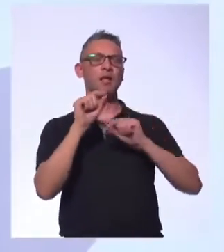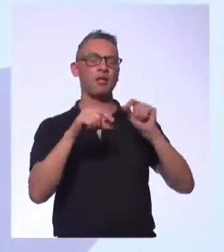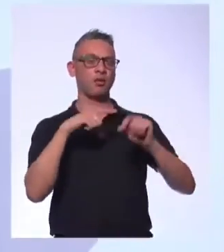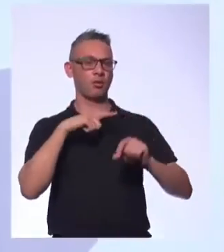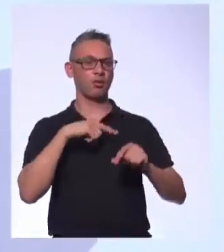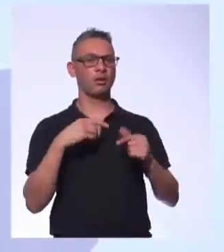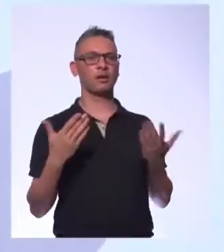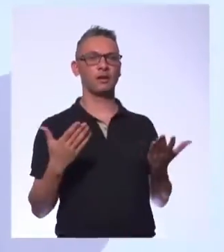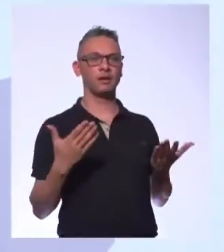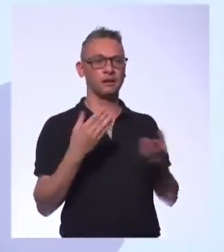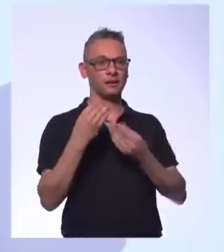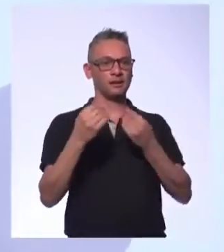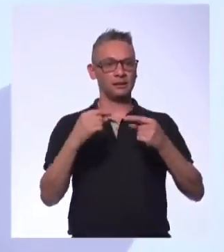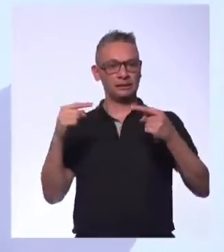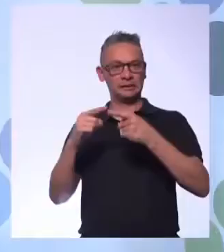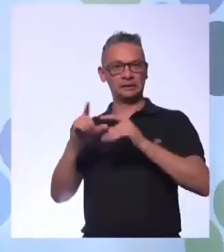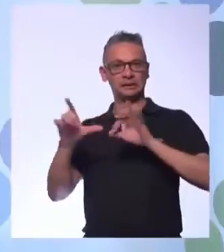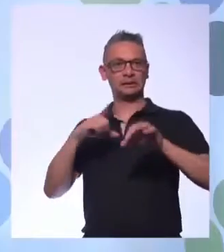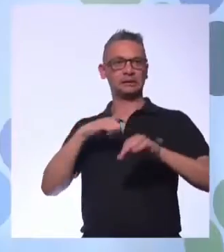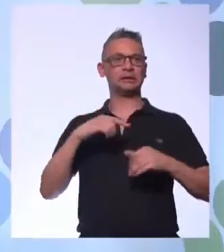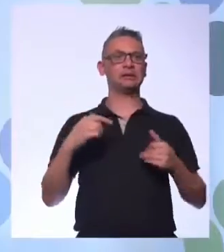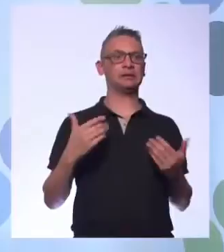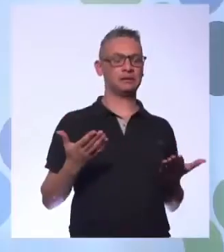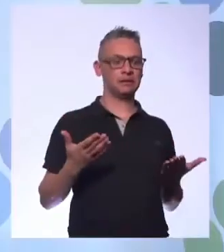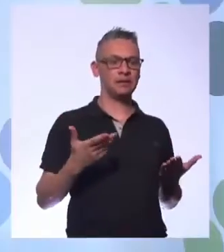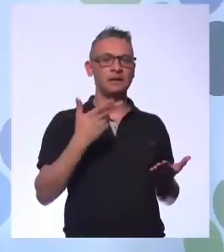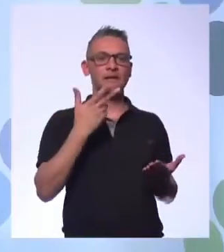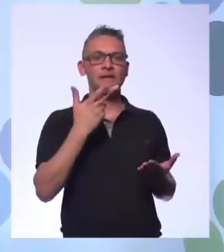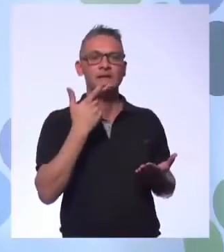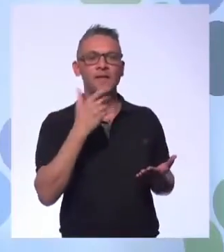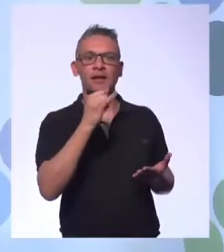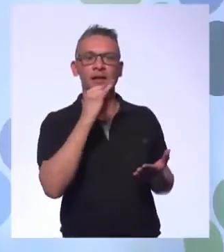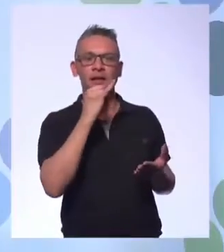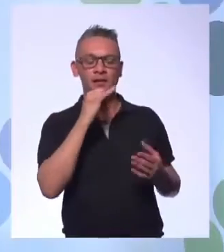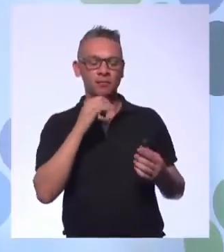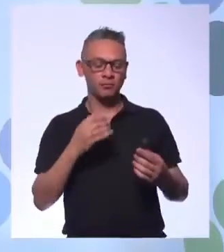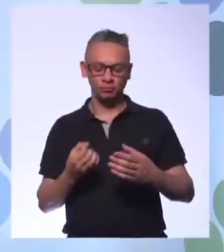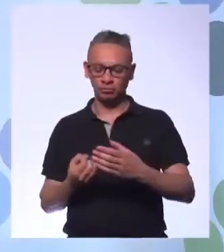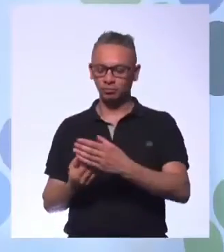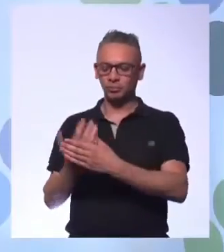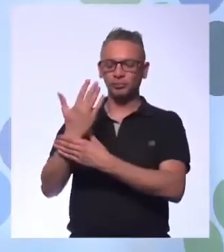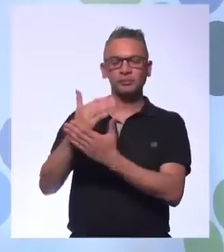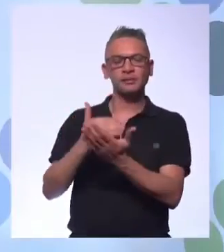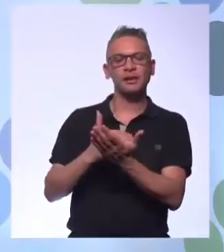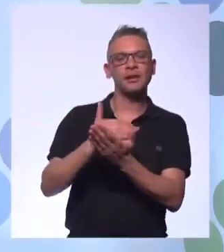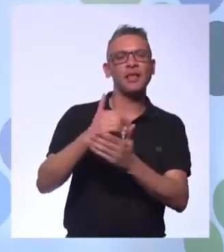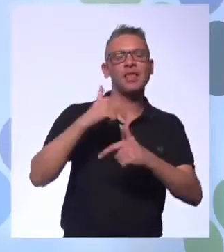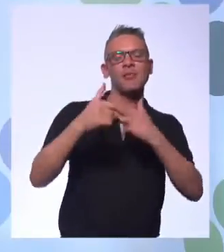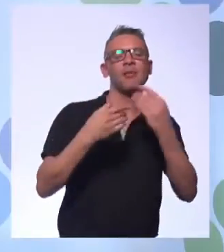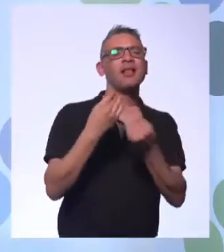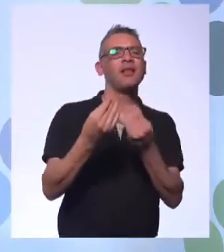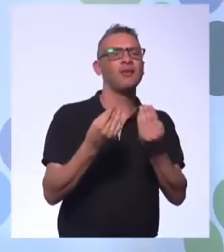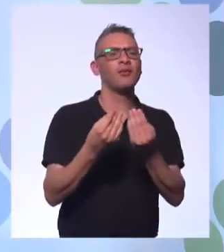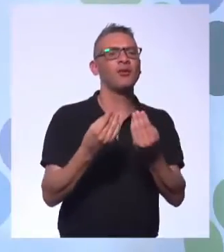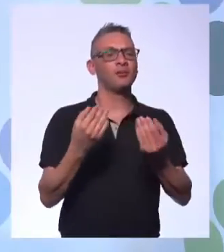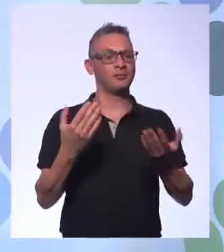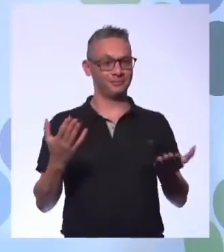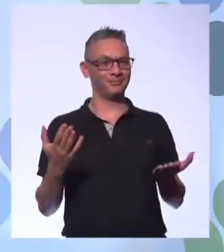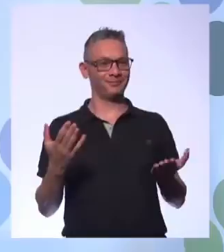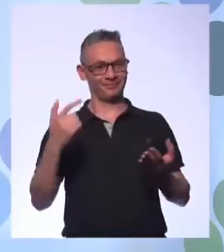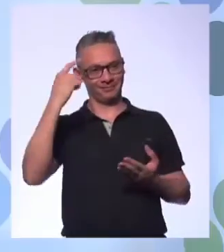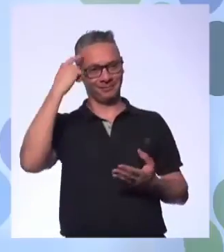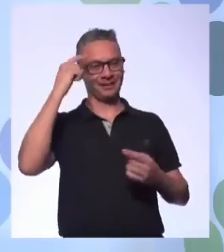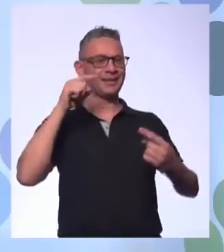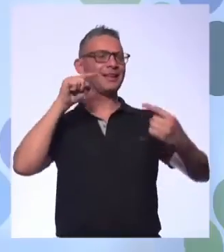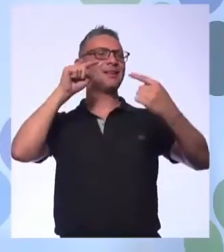enogeriza. Até que ela fala da origem do trabalho, a palavra trabalho, de tripálio, tripálio. exatamente um